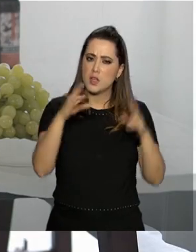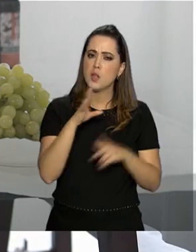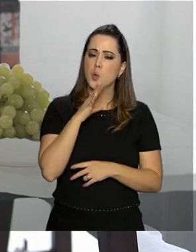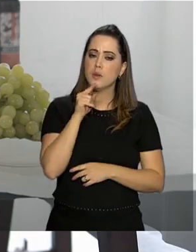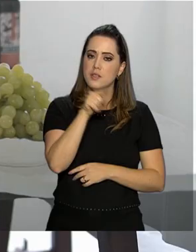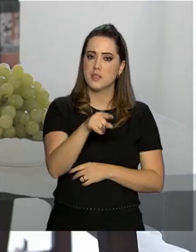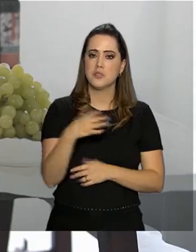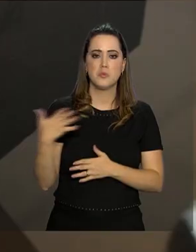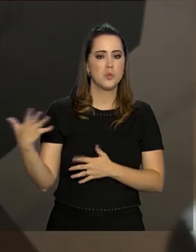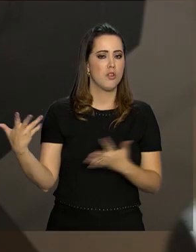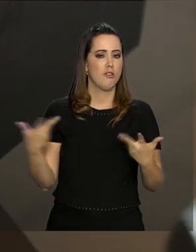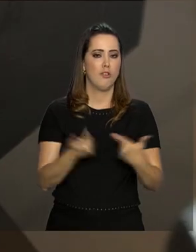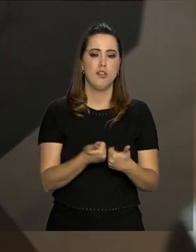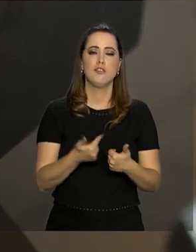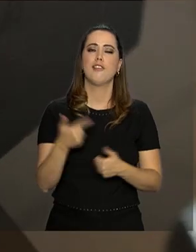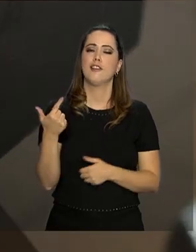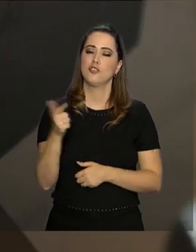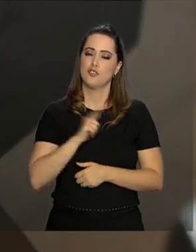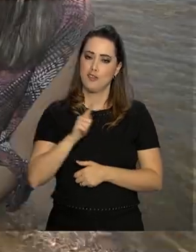sem dúvida, nós temos.